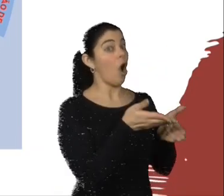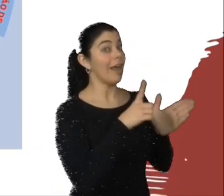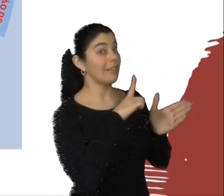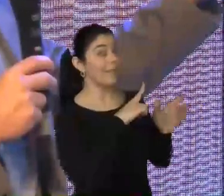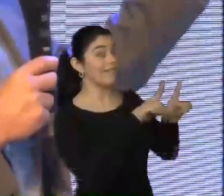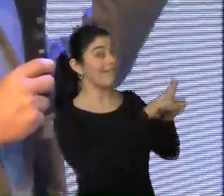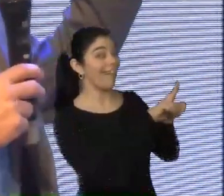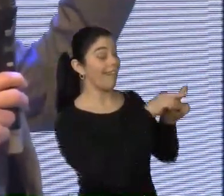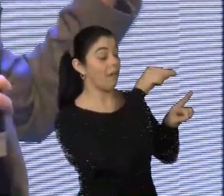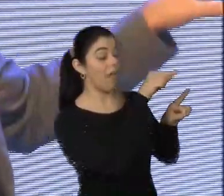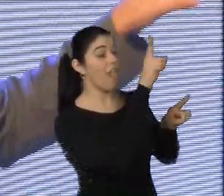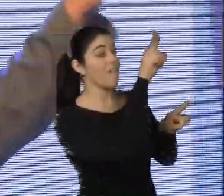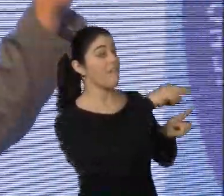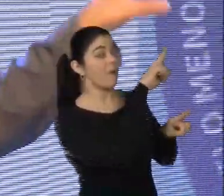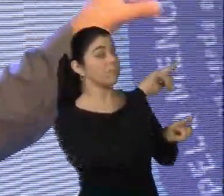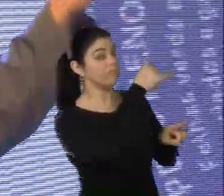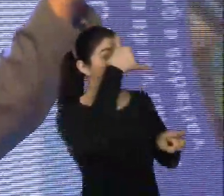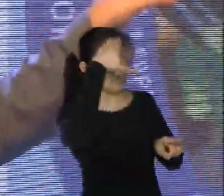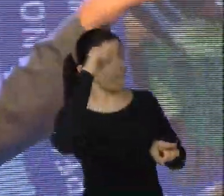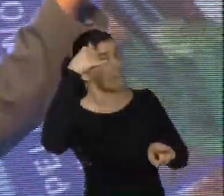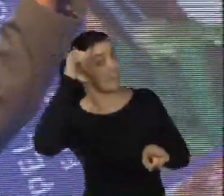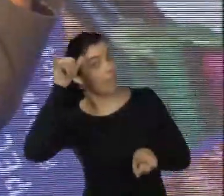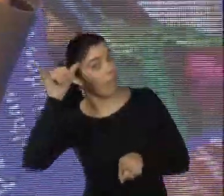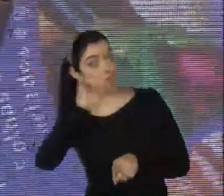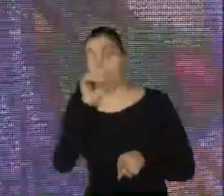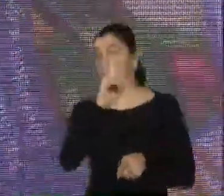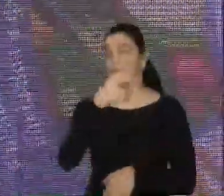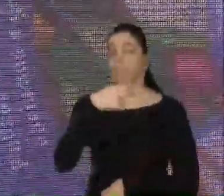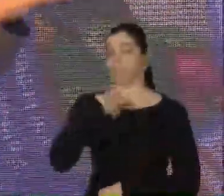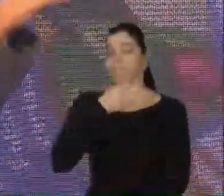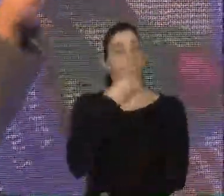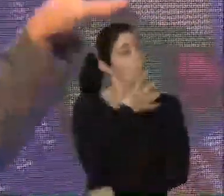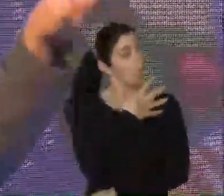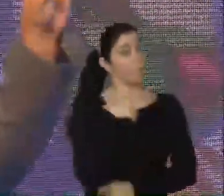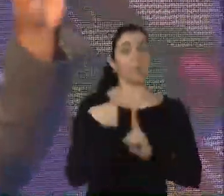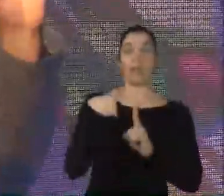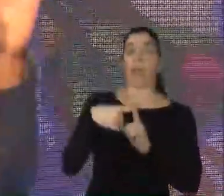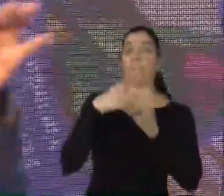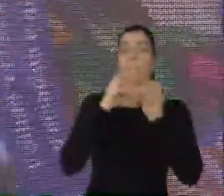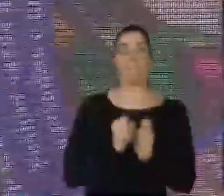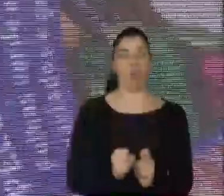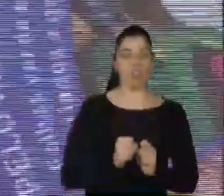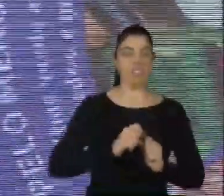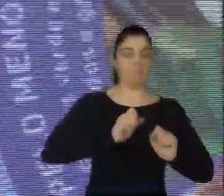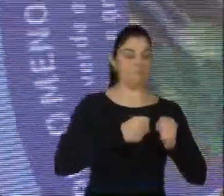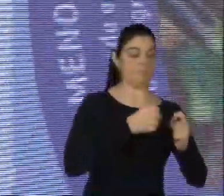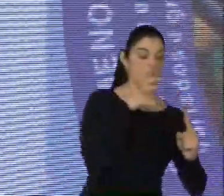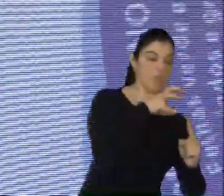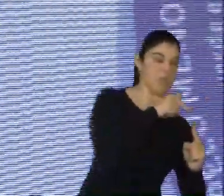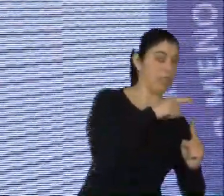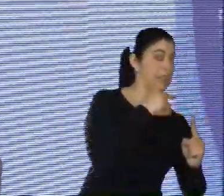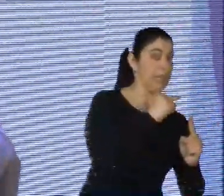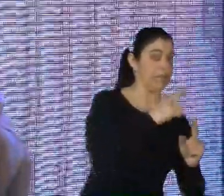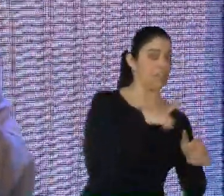a ingestão de doces, frituras, gorduras e alimentos que podem inflamar e provocar um mau funcionamento